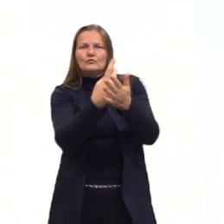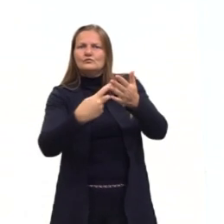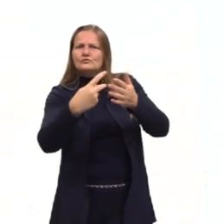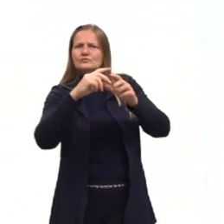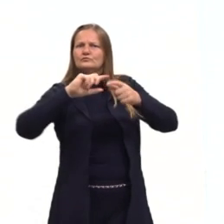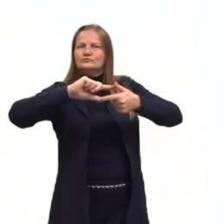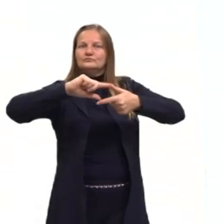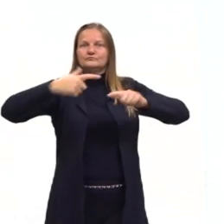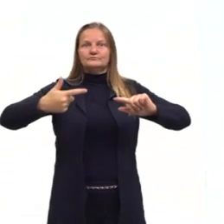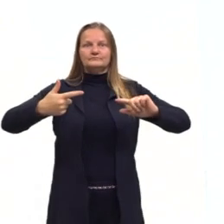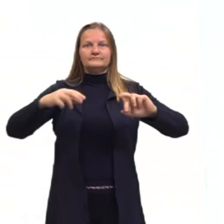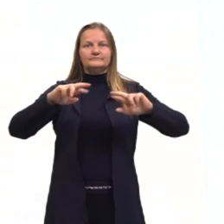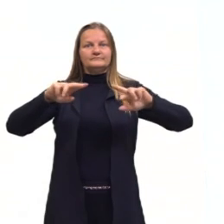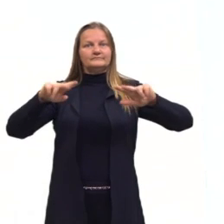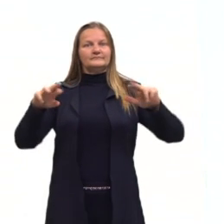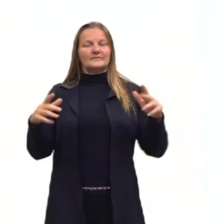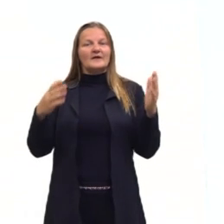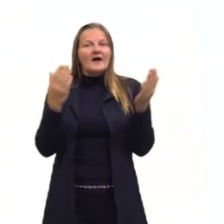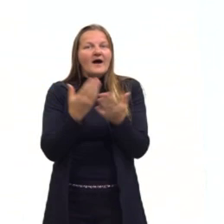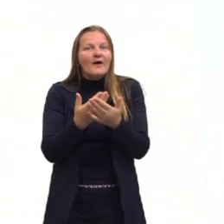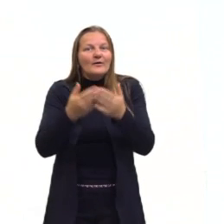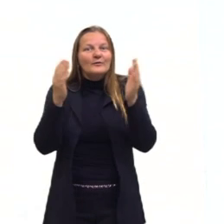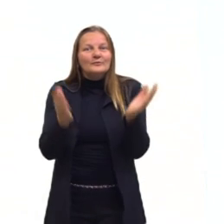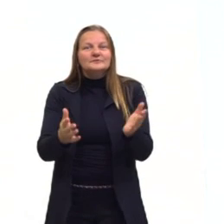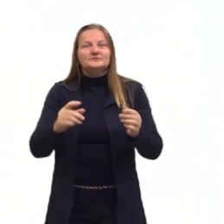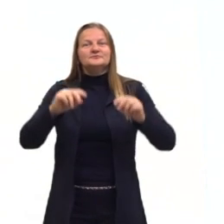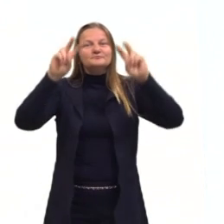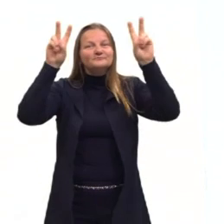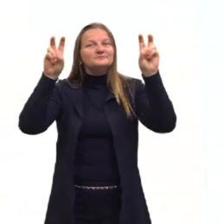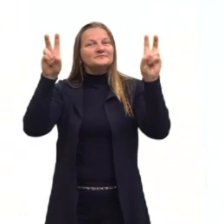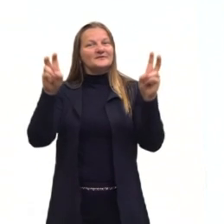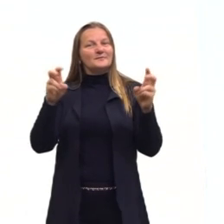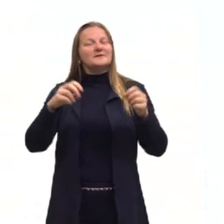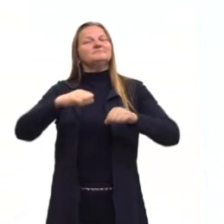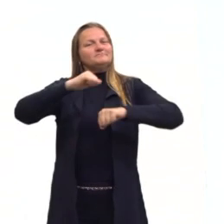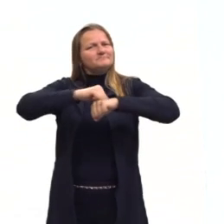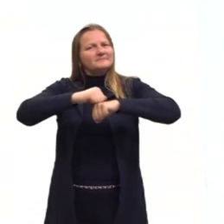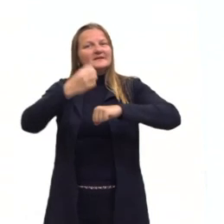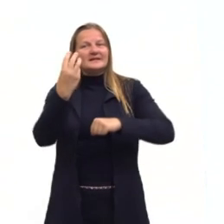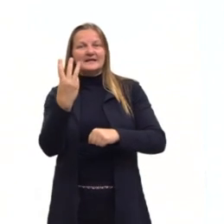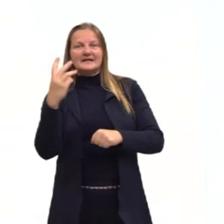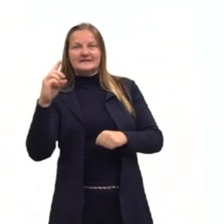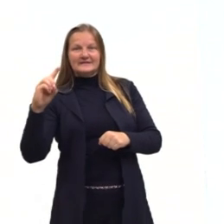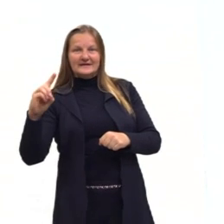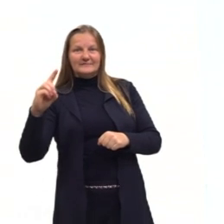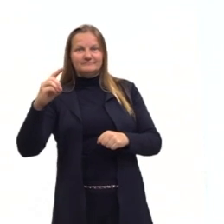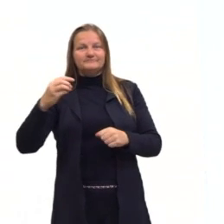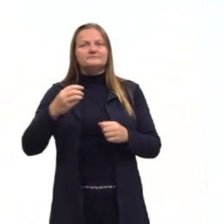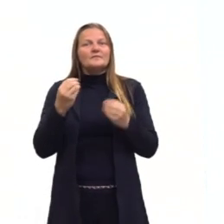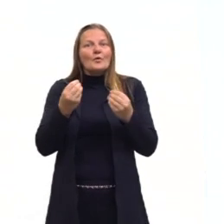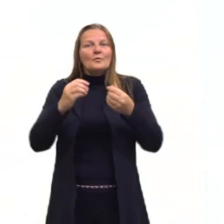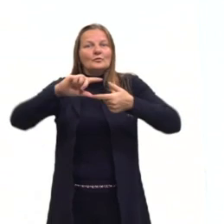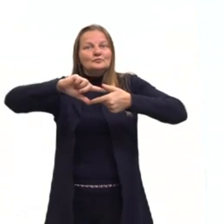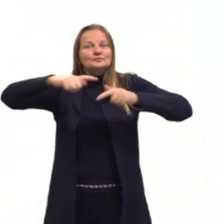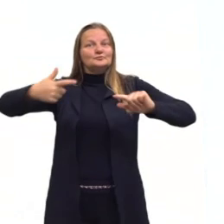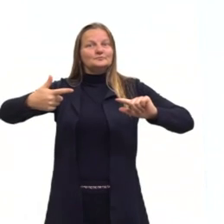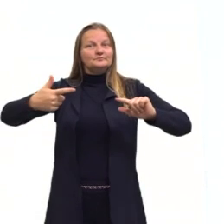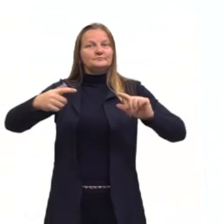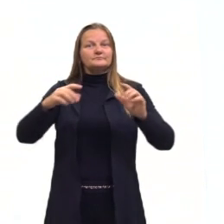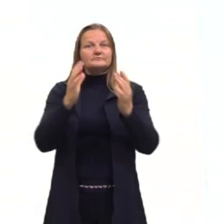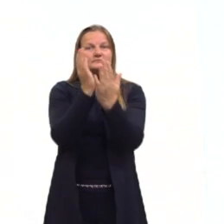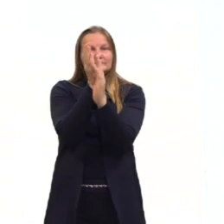A nossa aula de hoje então nós vamos abordar estes sólidos, então trabalhando ainda a geometria